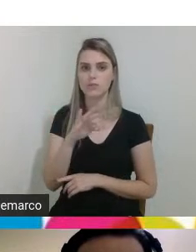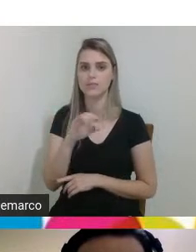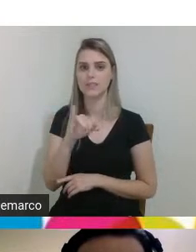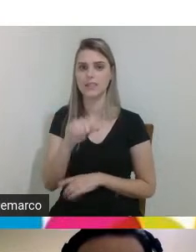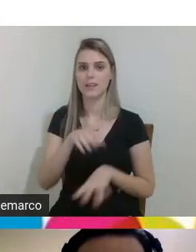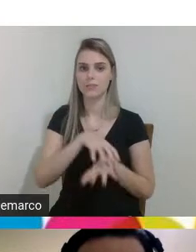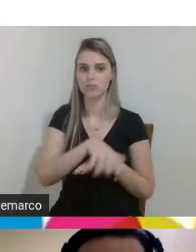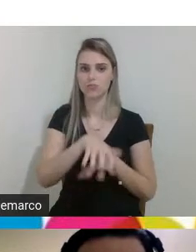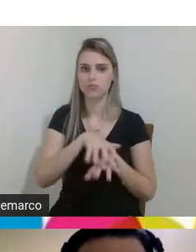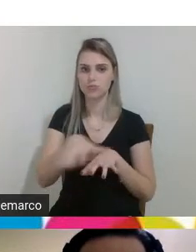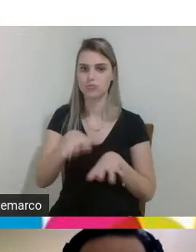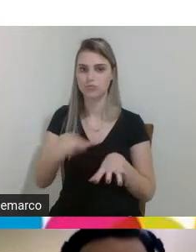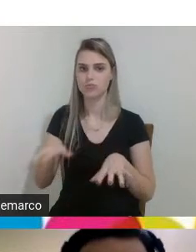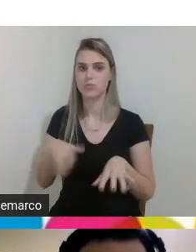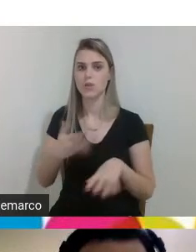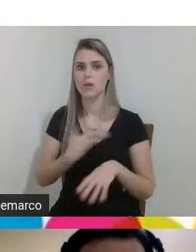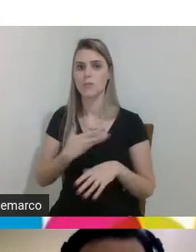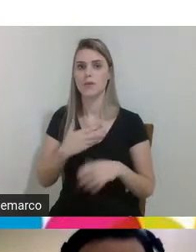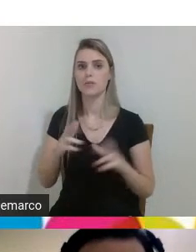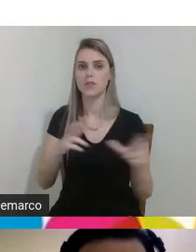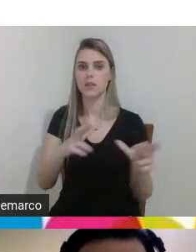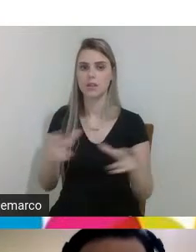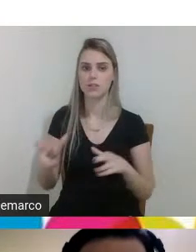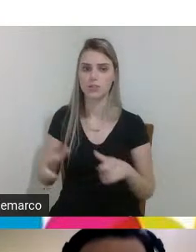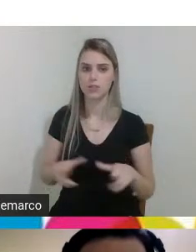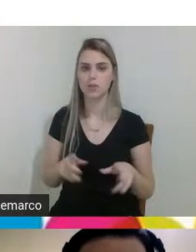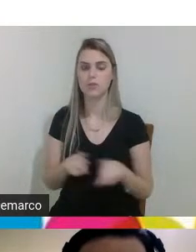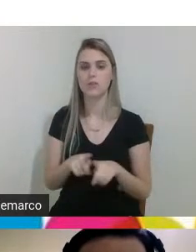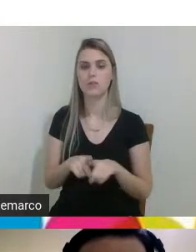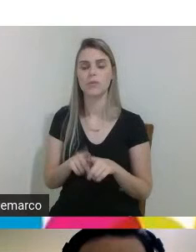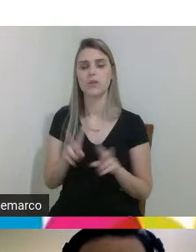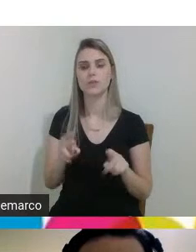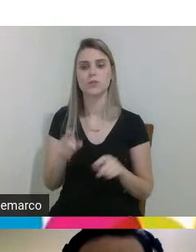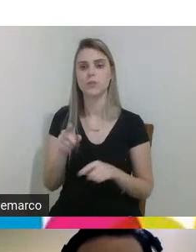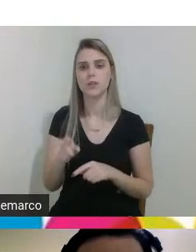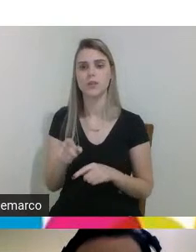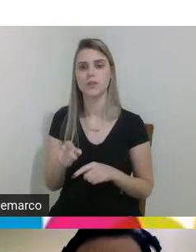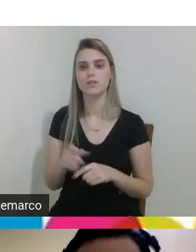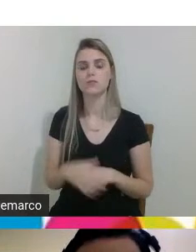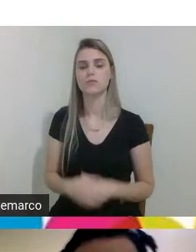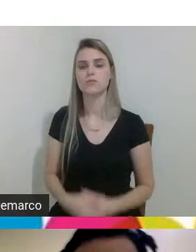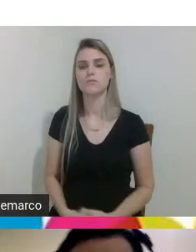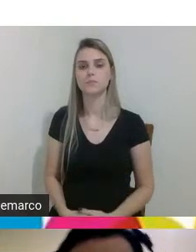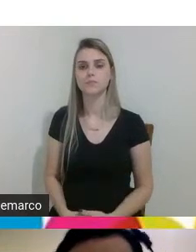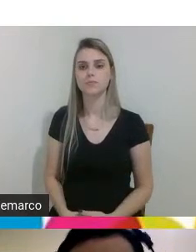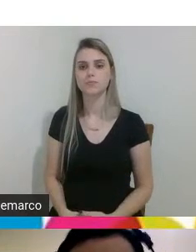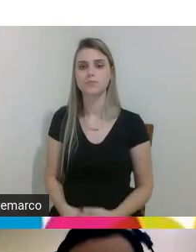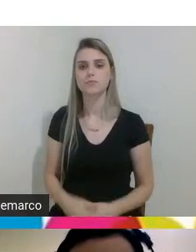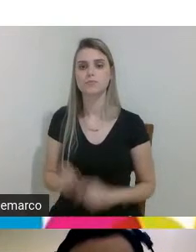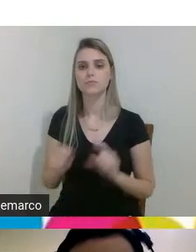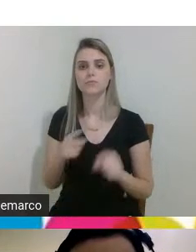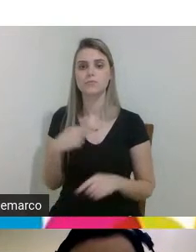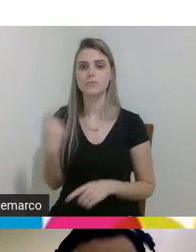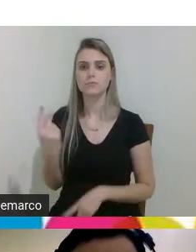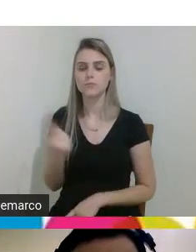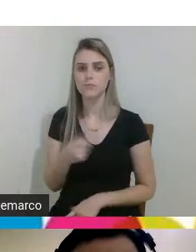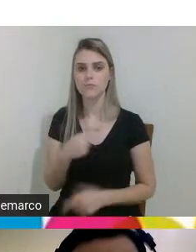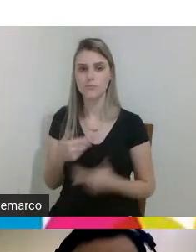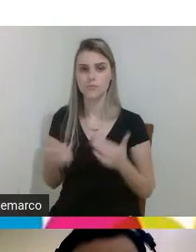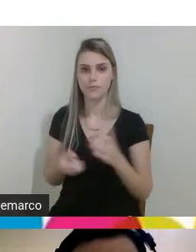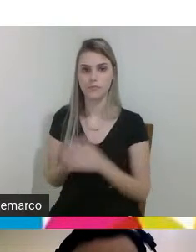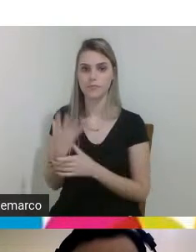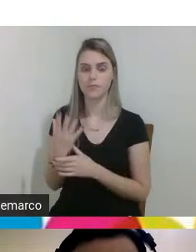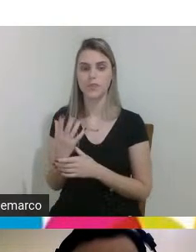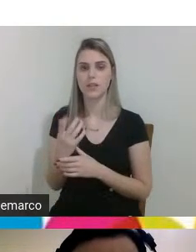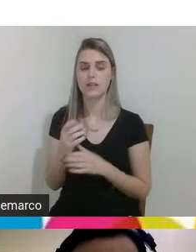colegas aqui na região com relação a essa questão né de startup para que nossos produtos saiam então do